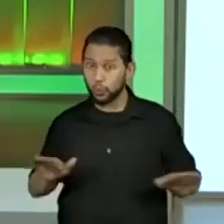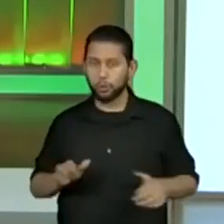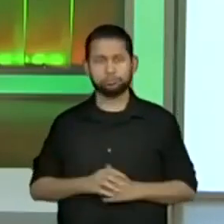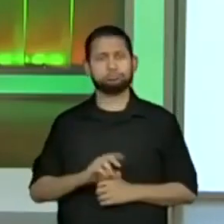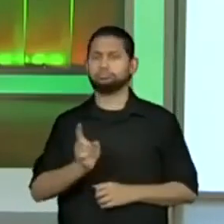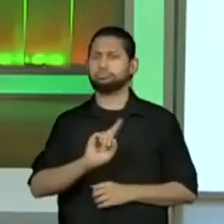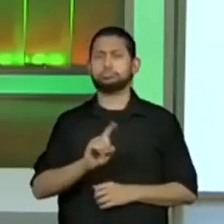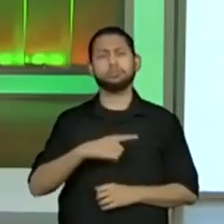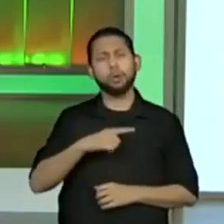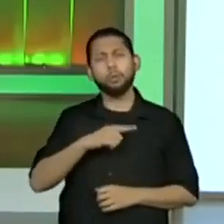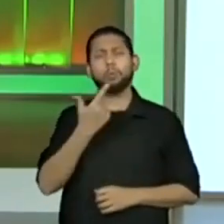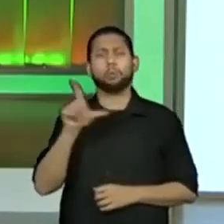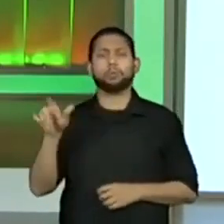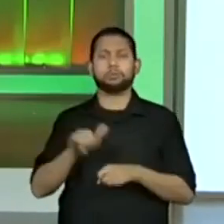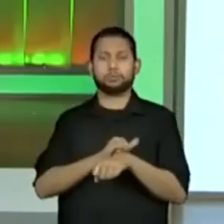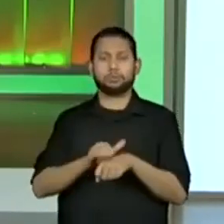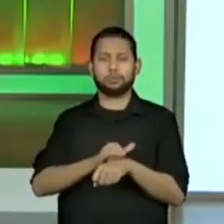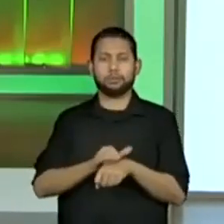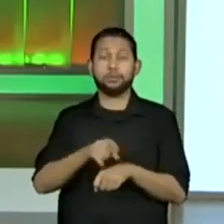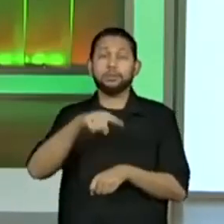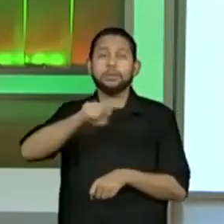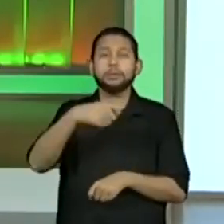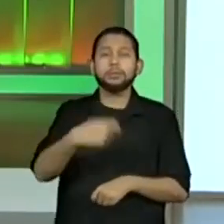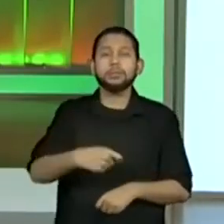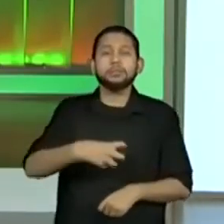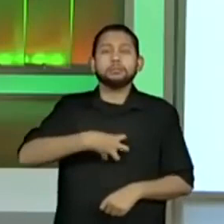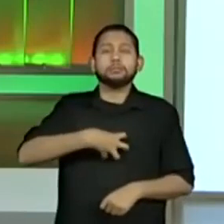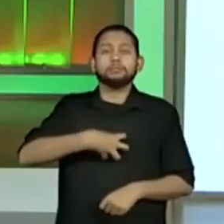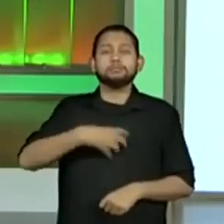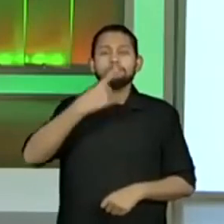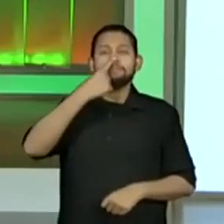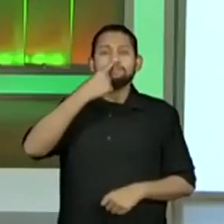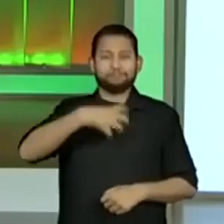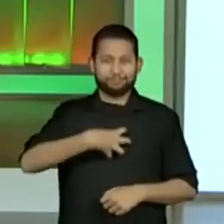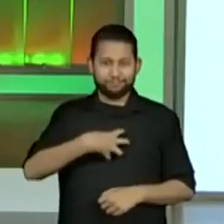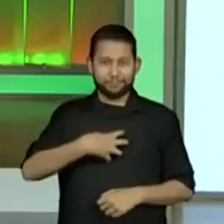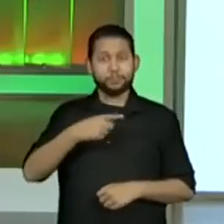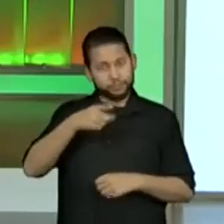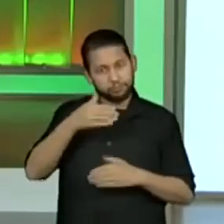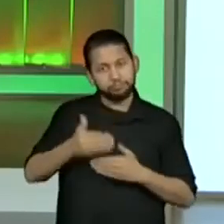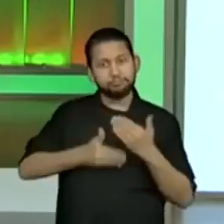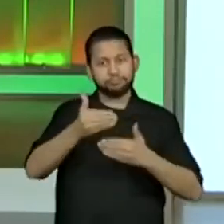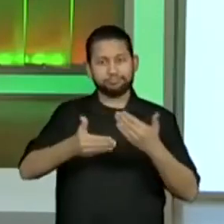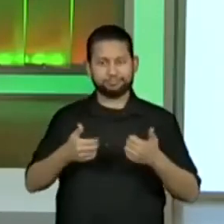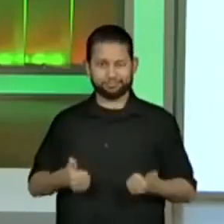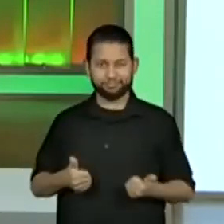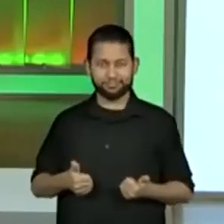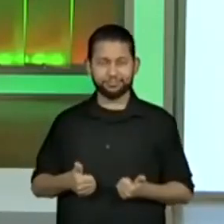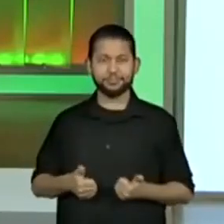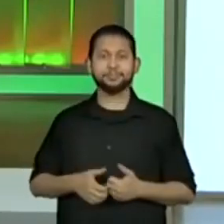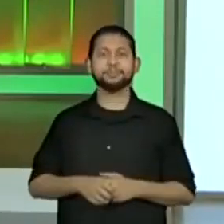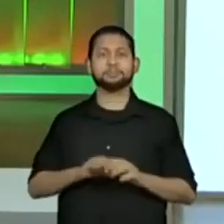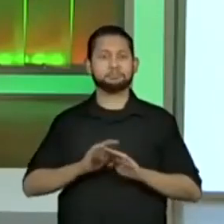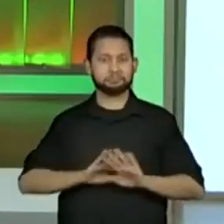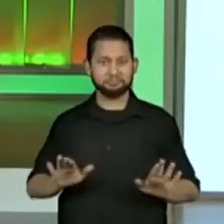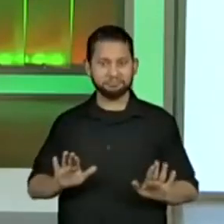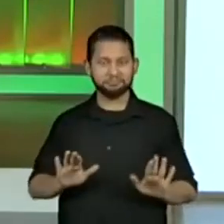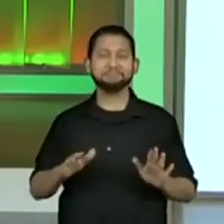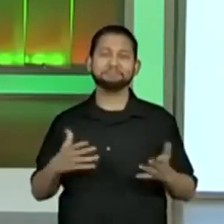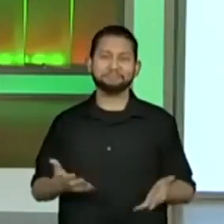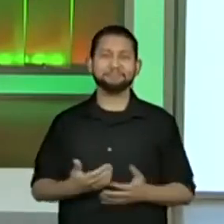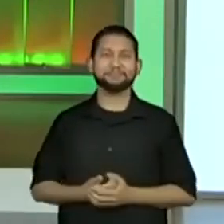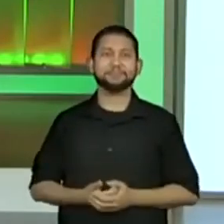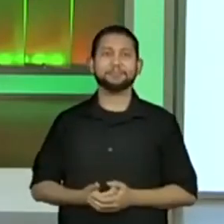estratégias. O aluno tem que se sentir confortável em uma delas e executar. Só isso. Ok? Então,